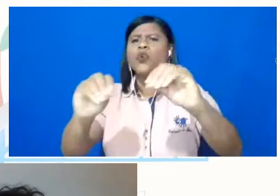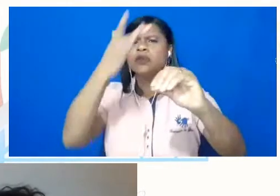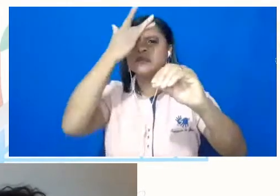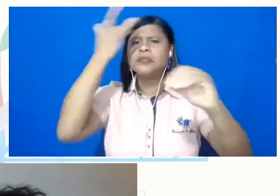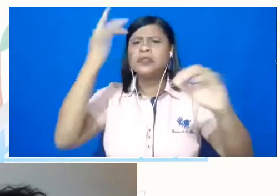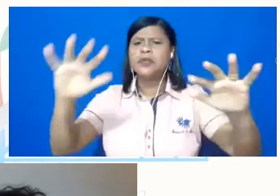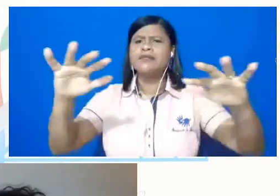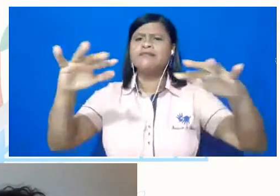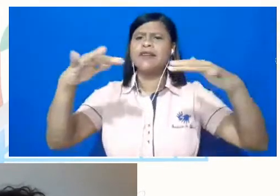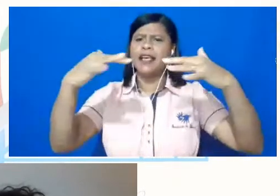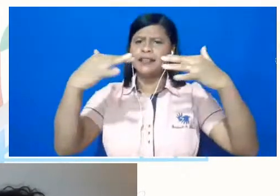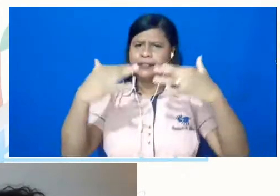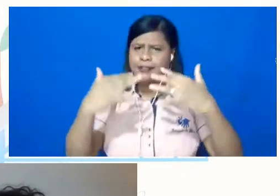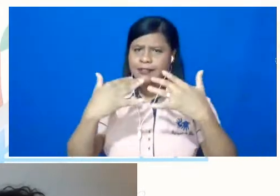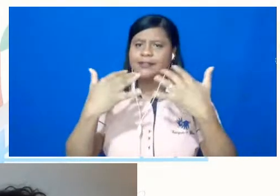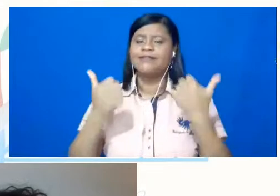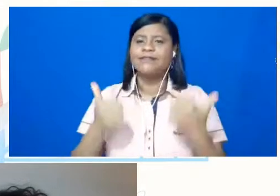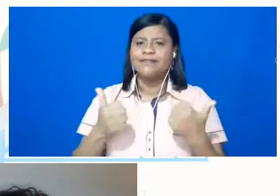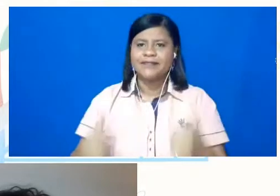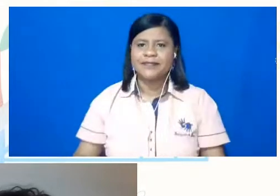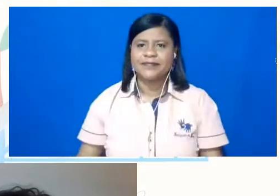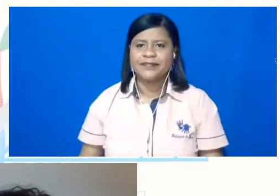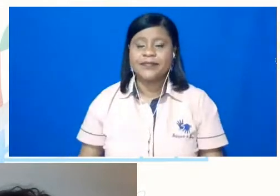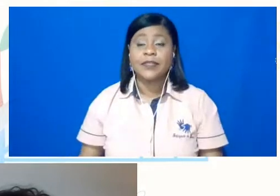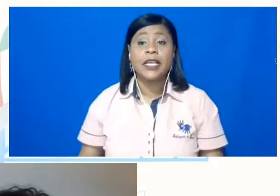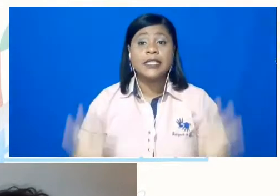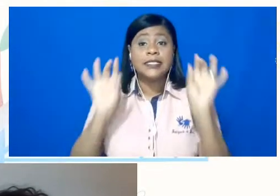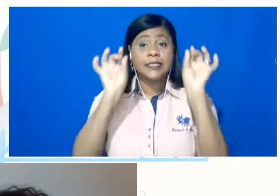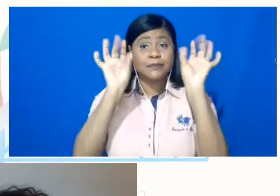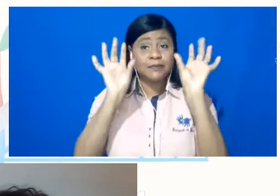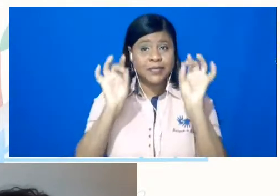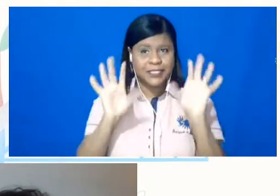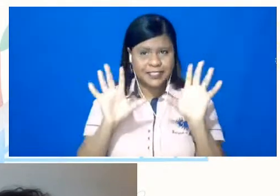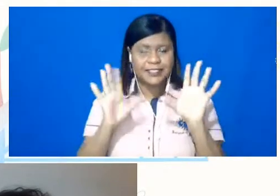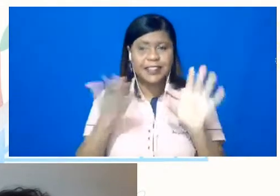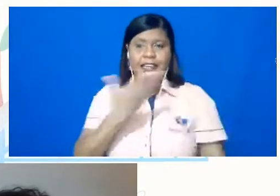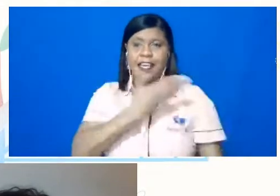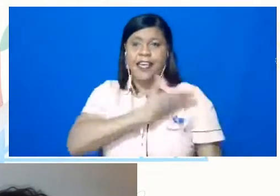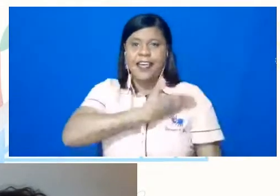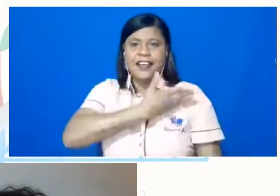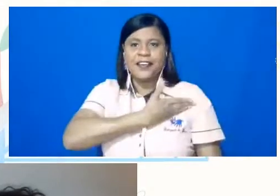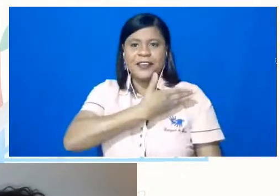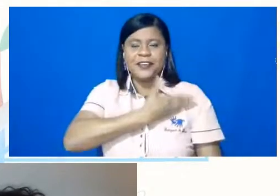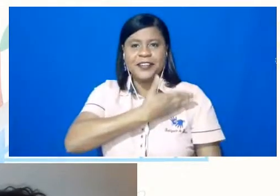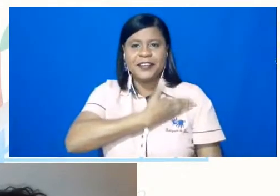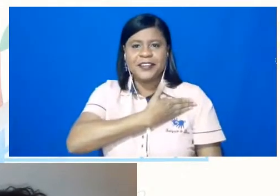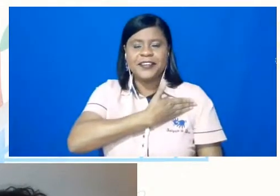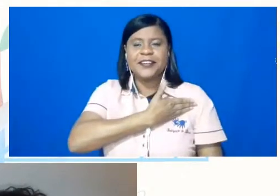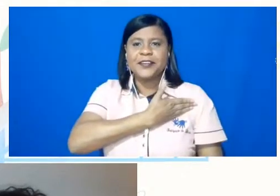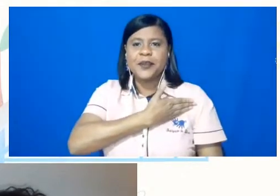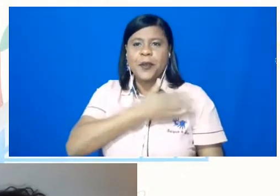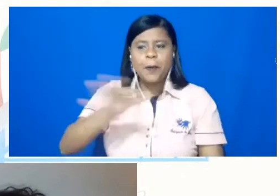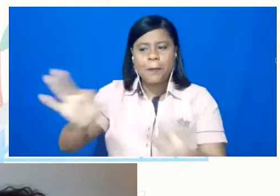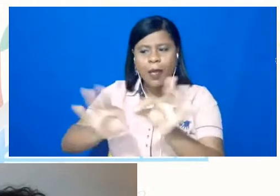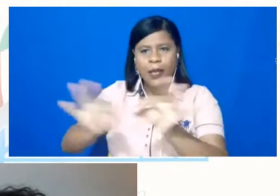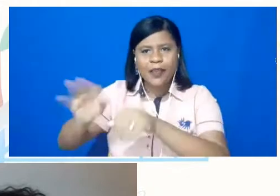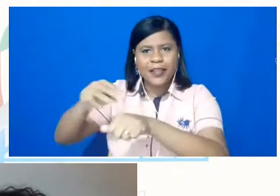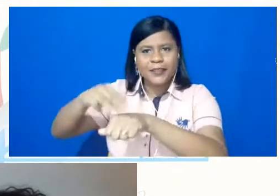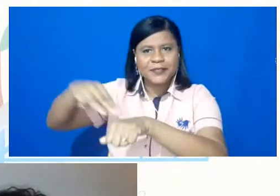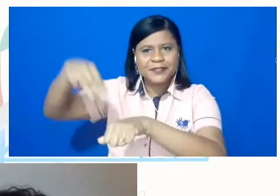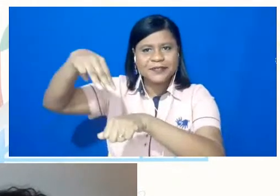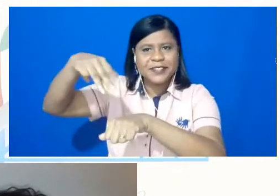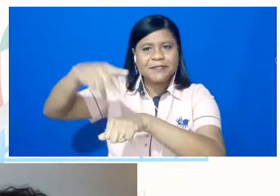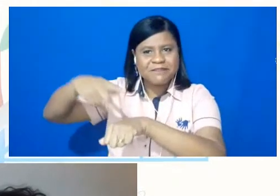também. Em especial, os colegas e colegas do PPG-CTS que fazem